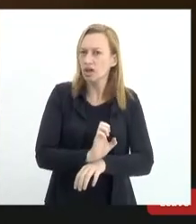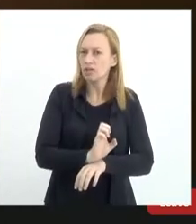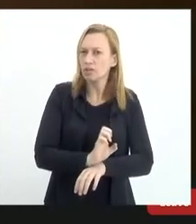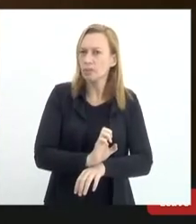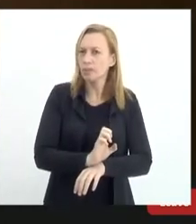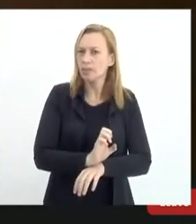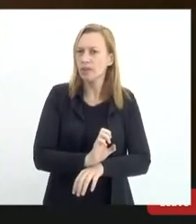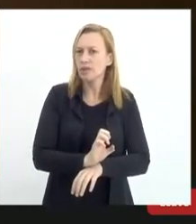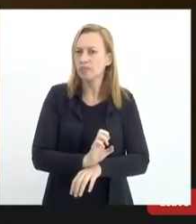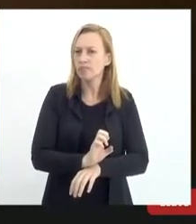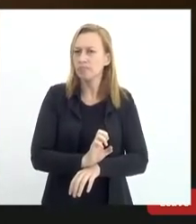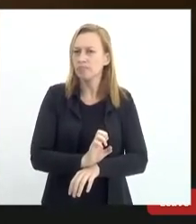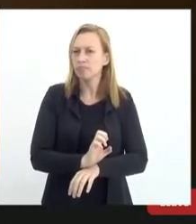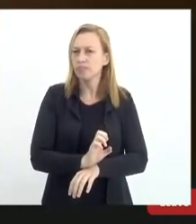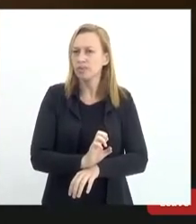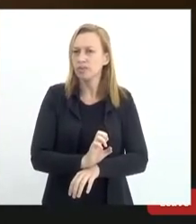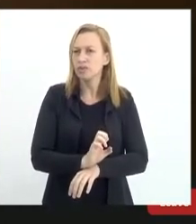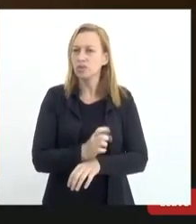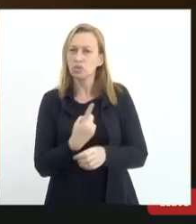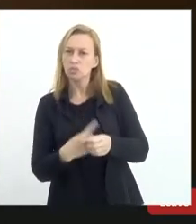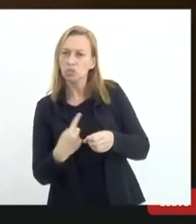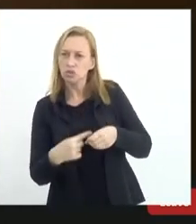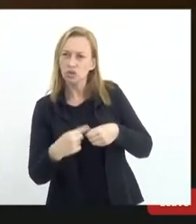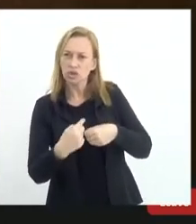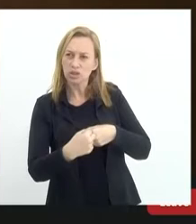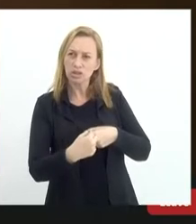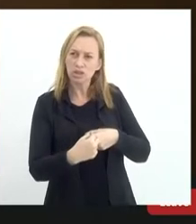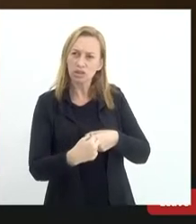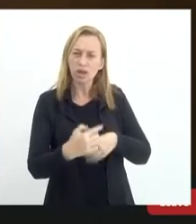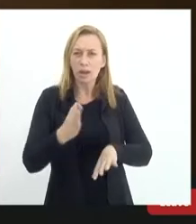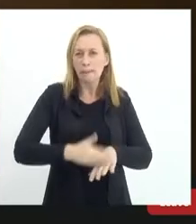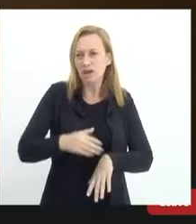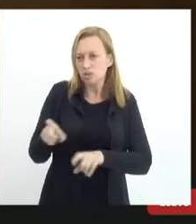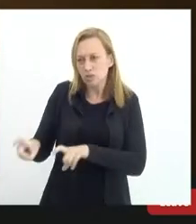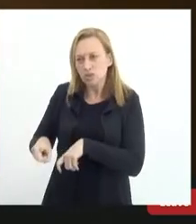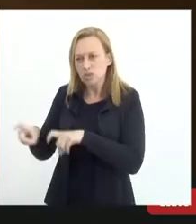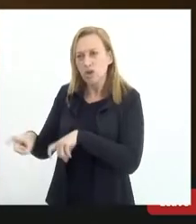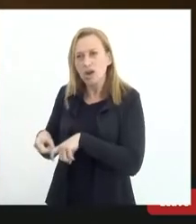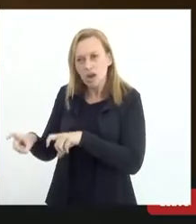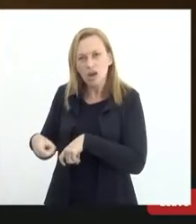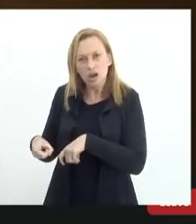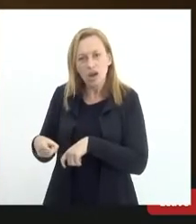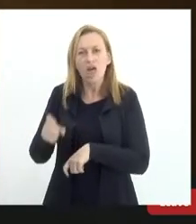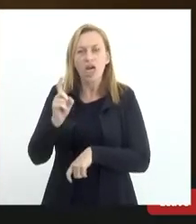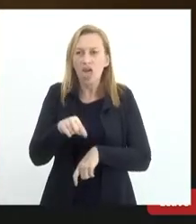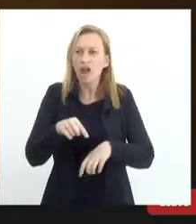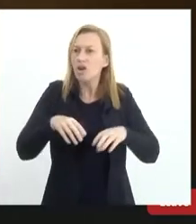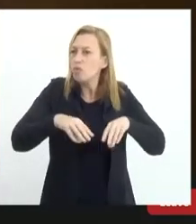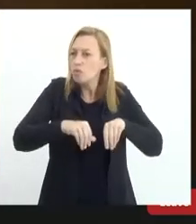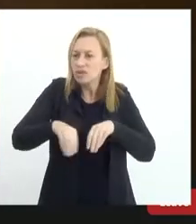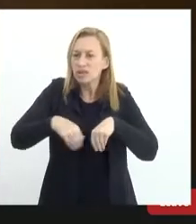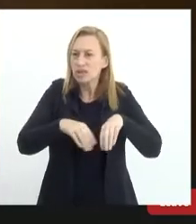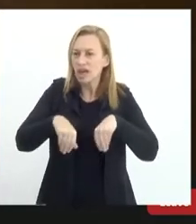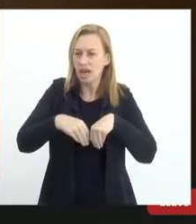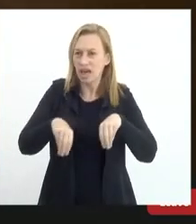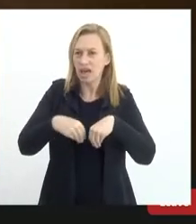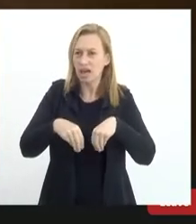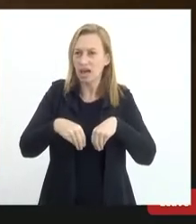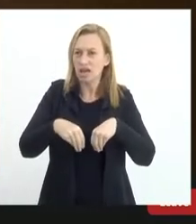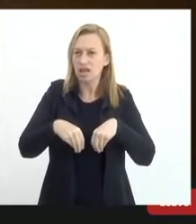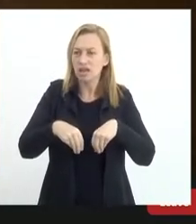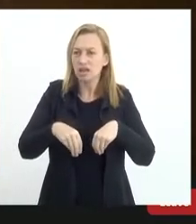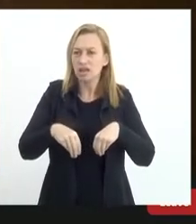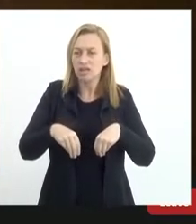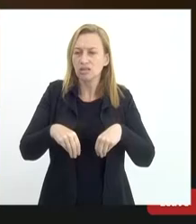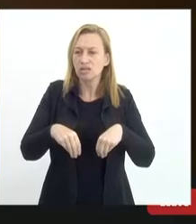nos municípios mais para o interior é uma terra que está virgem com respeito